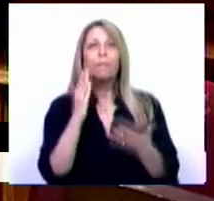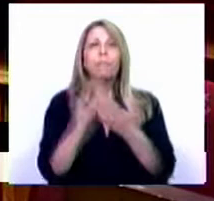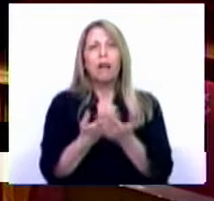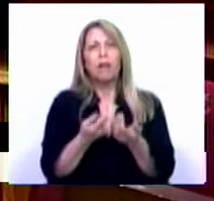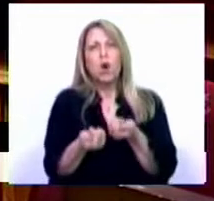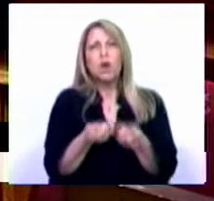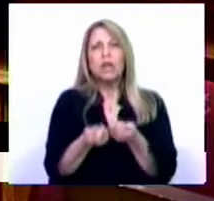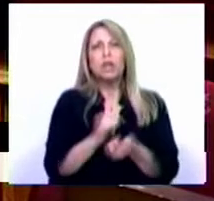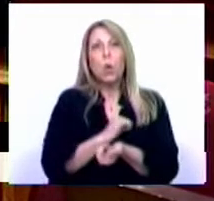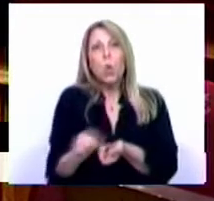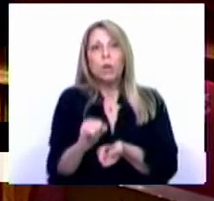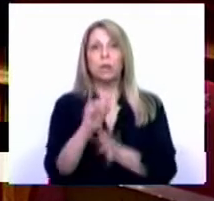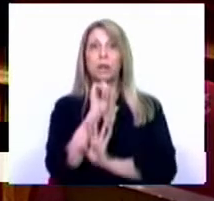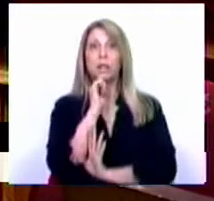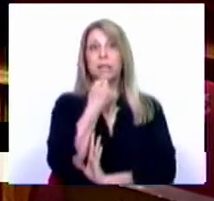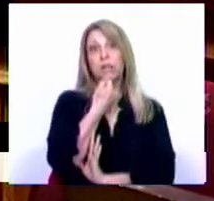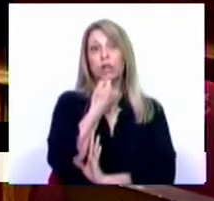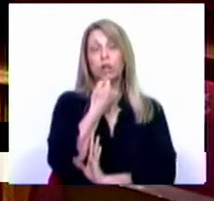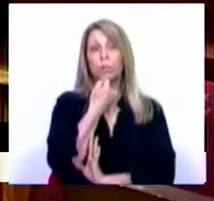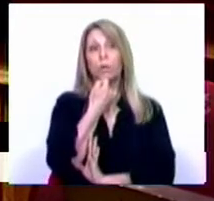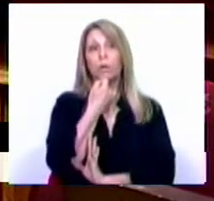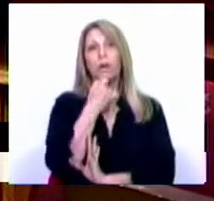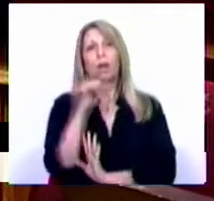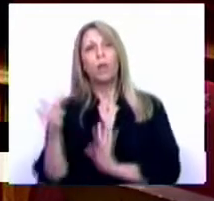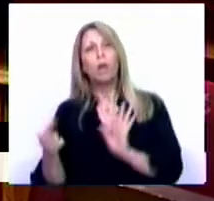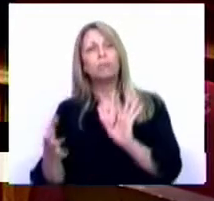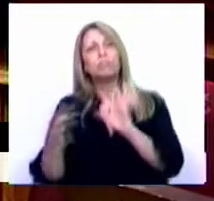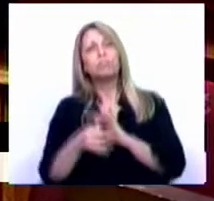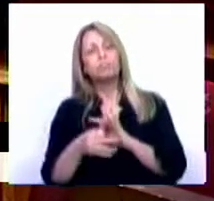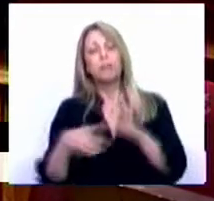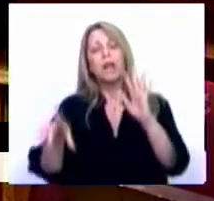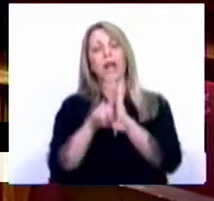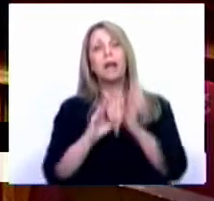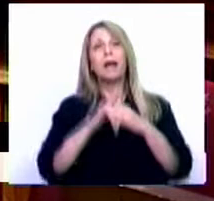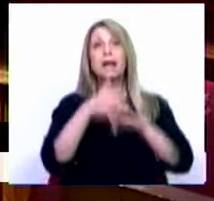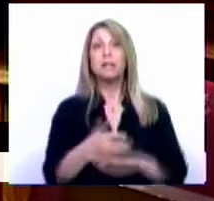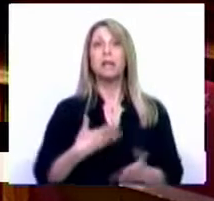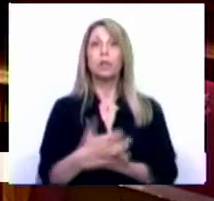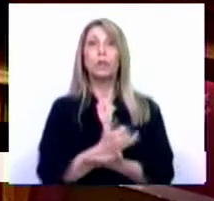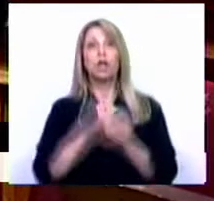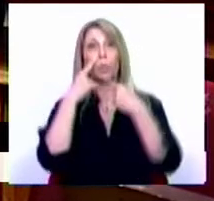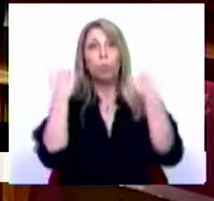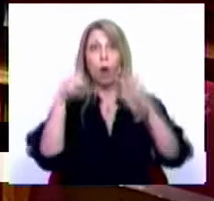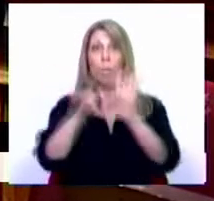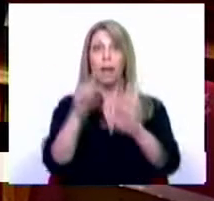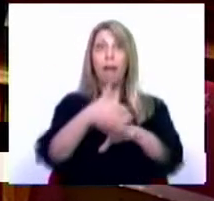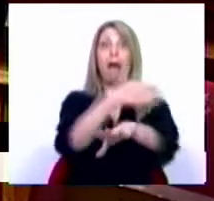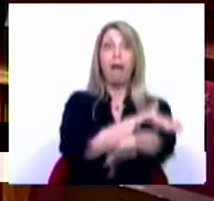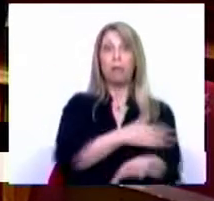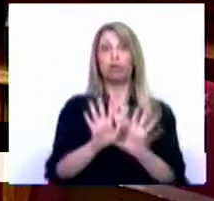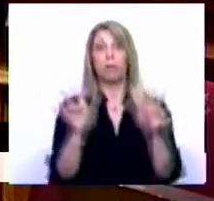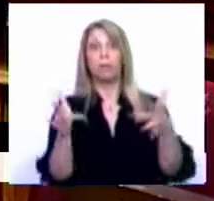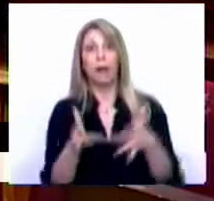contra o secretismo na arquitetura da lei de acesso a documentos públicos, que é uma lei pré-digital sucessivamente